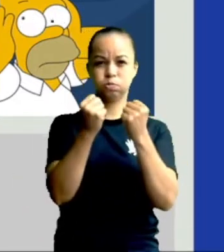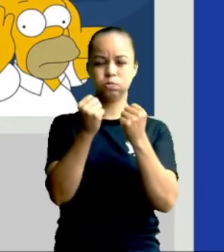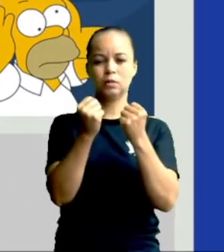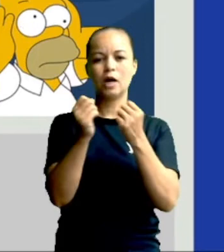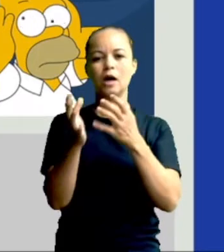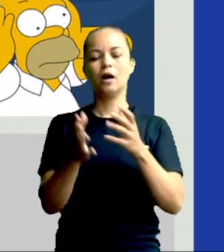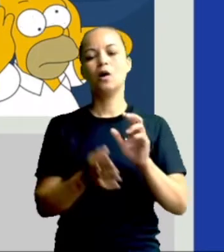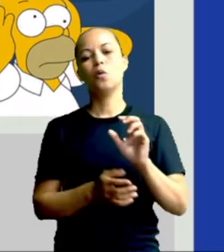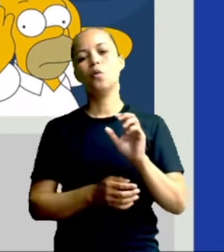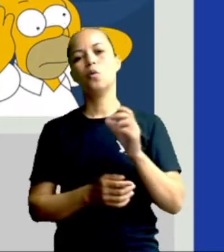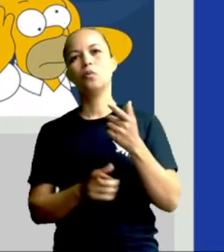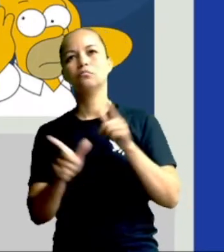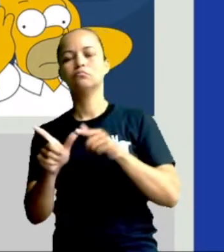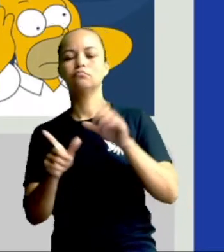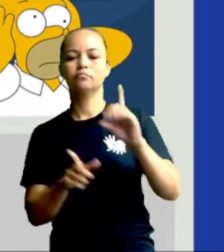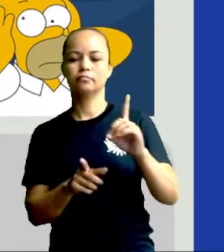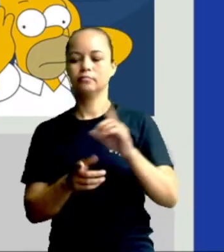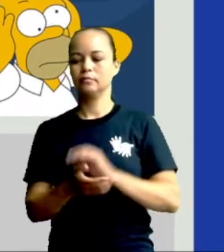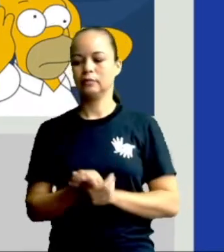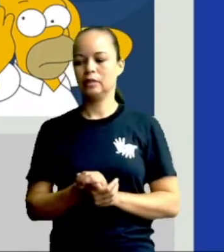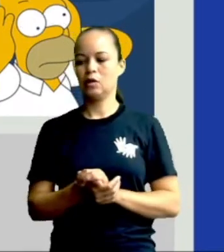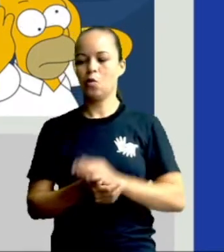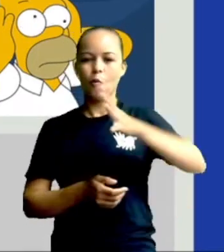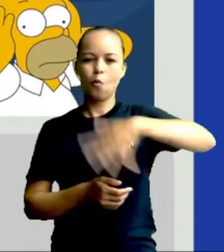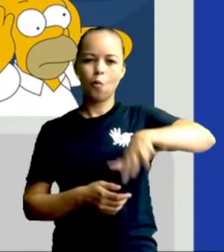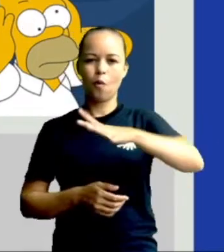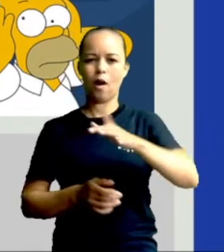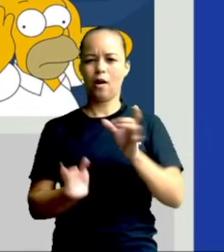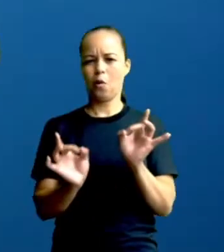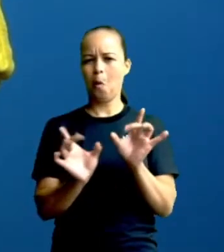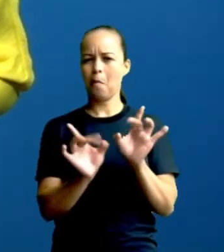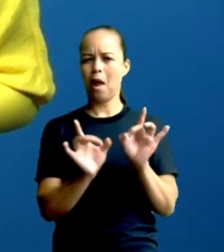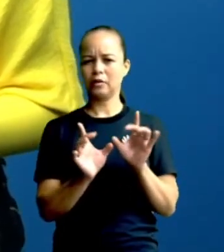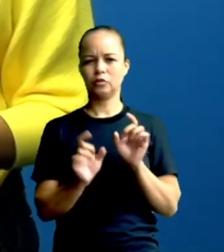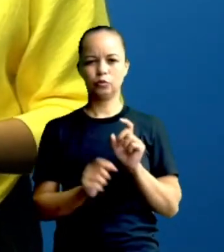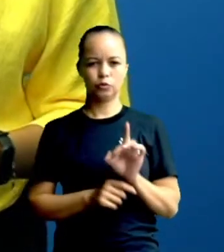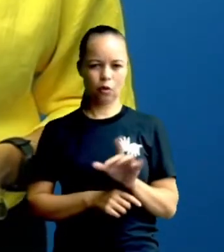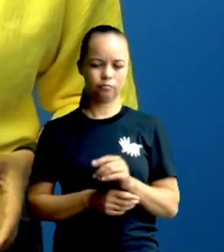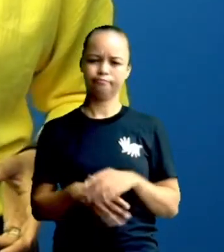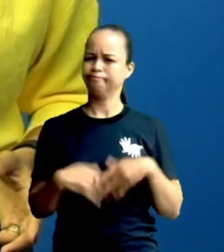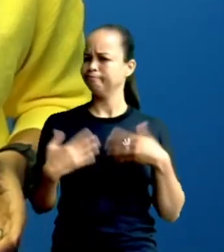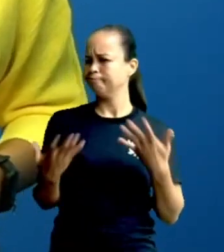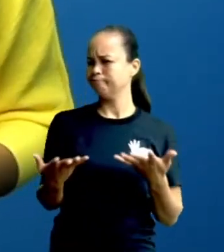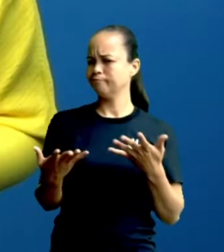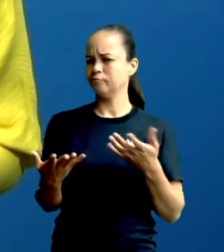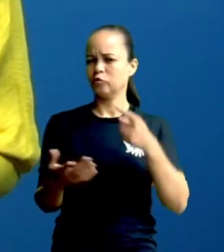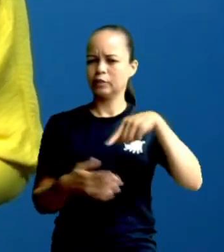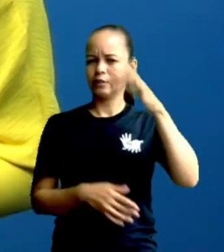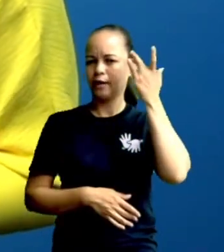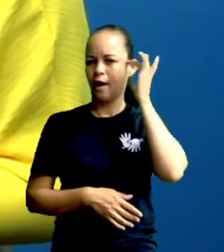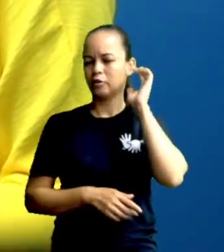O que que você acha que é a cidade?